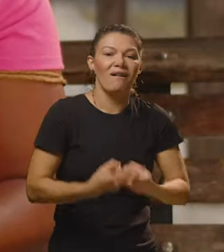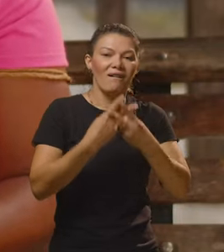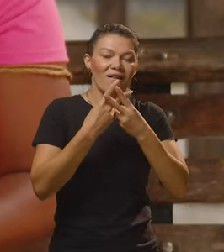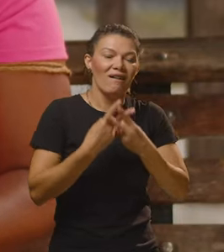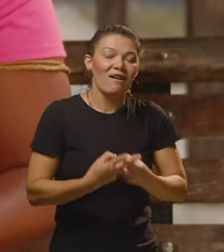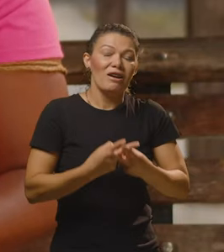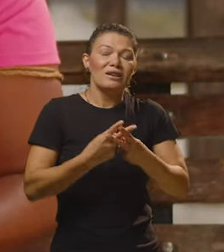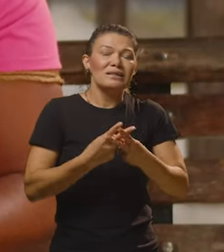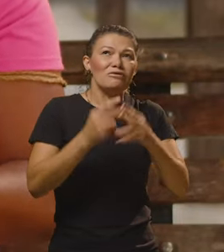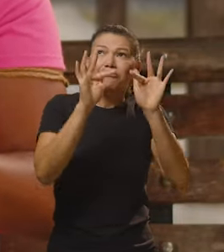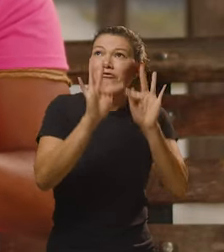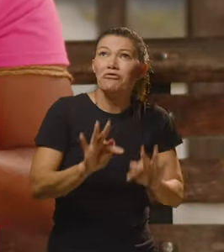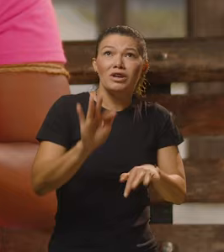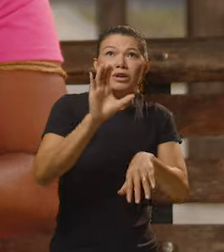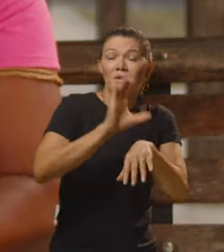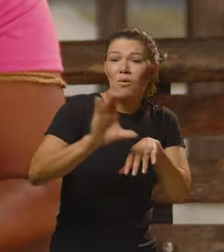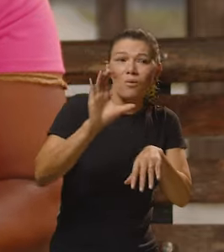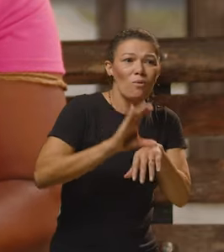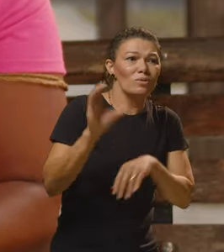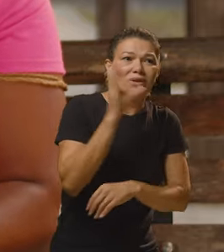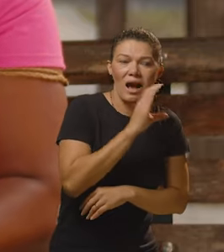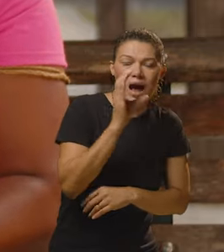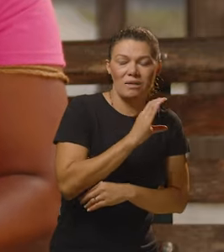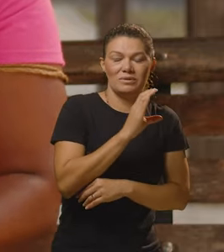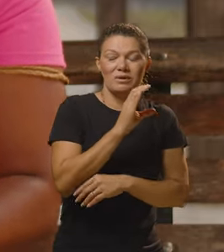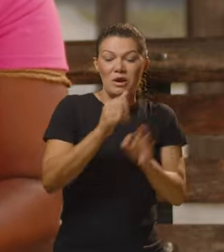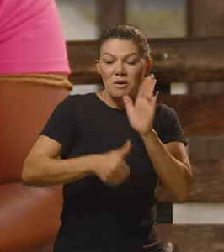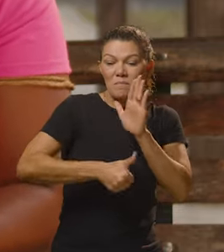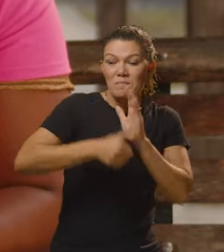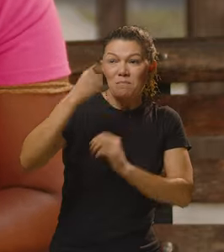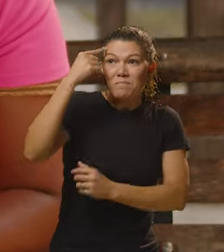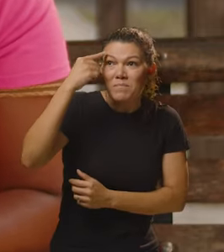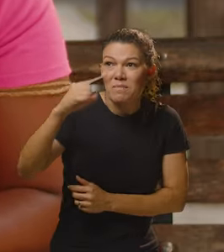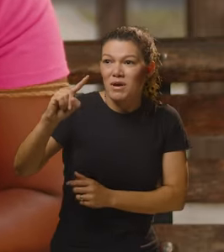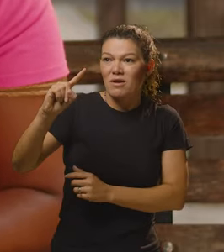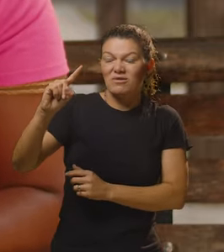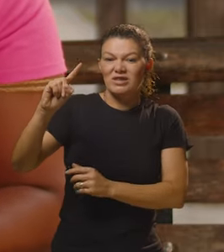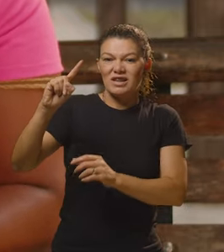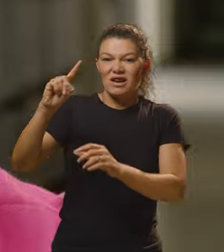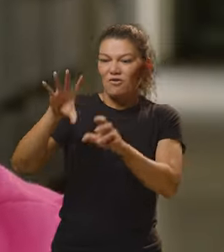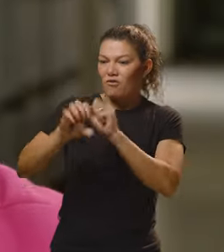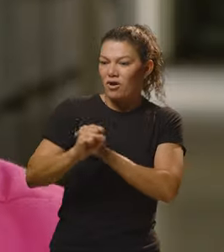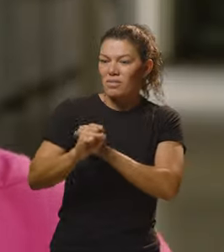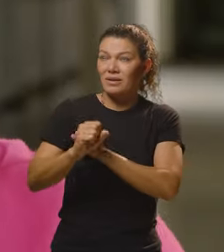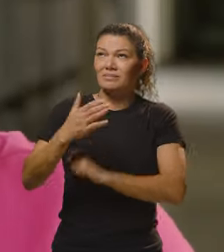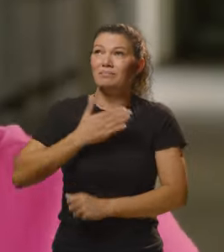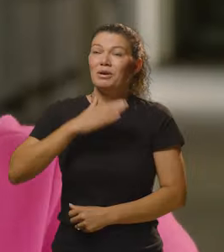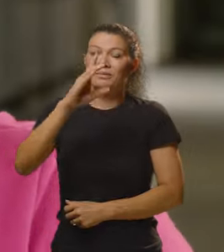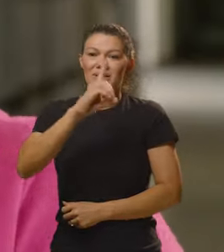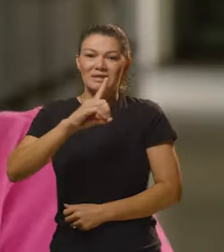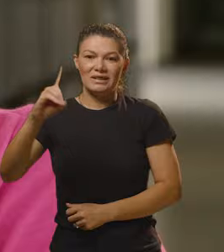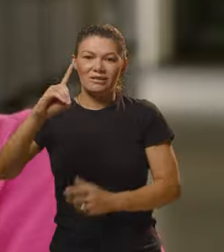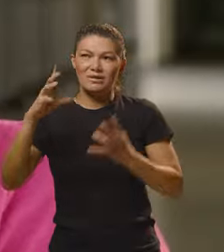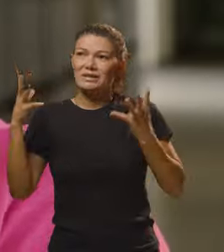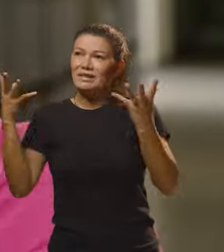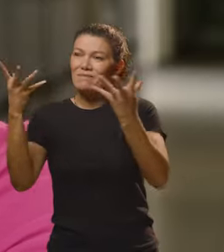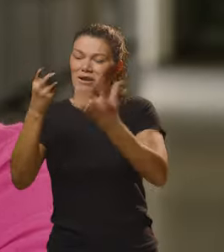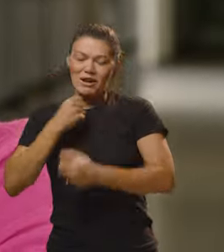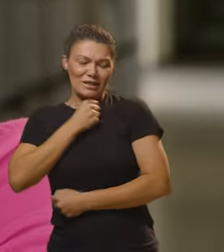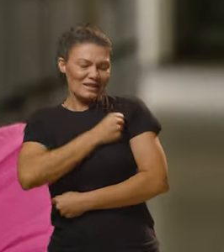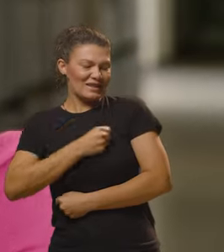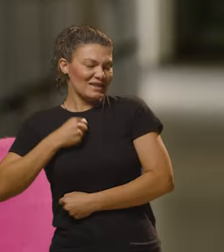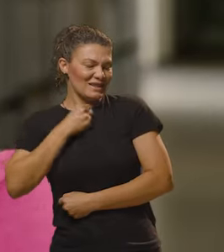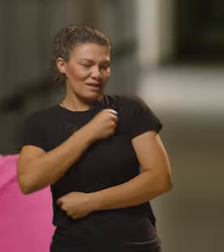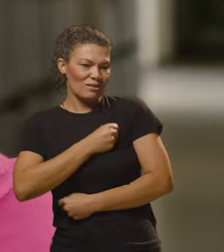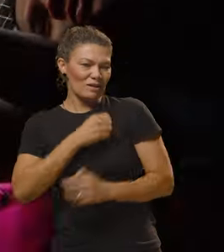mais, não vejo a hora de sair dessa instituição. O primeiro dia que boto o pé fora é, meu Deus, que maravilha, que